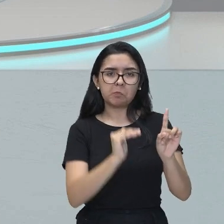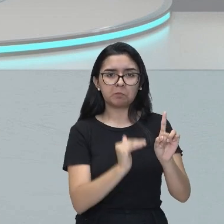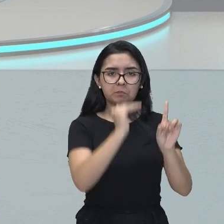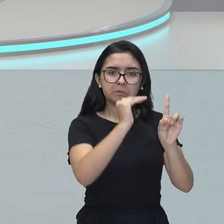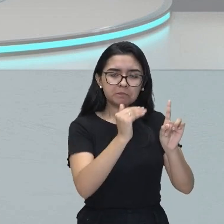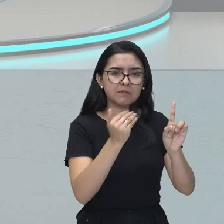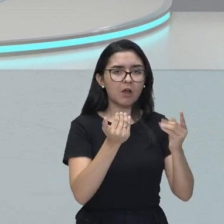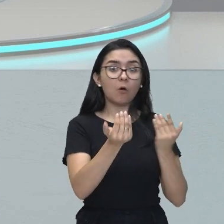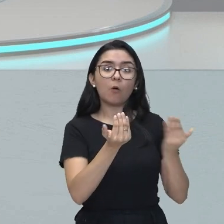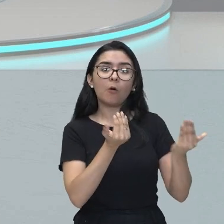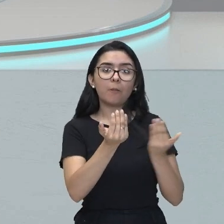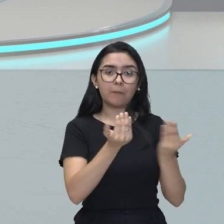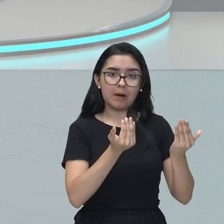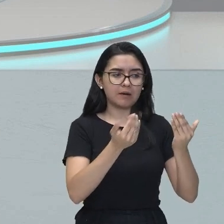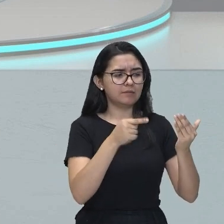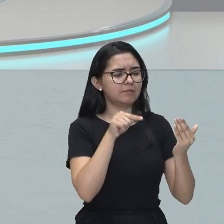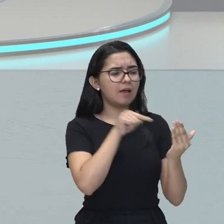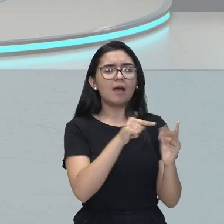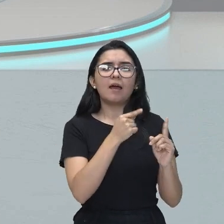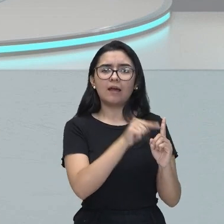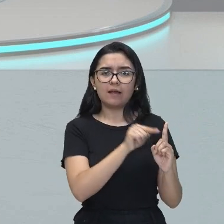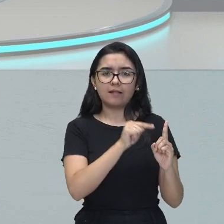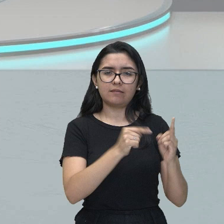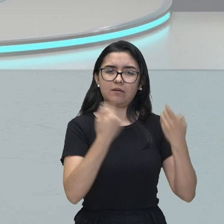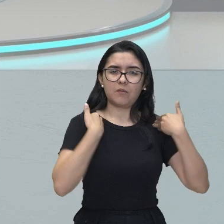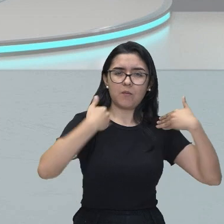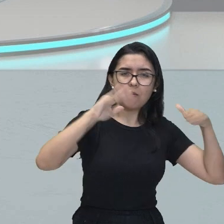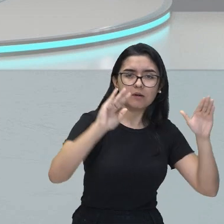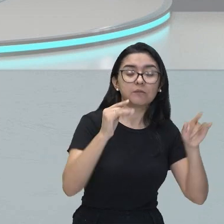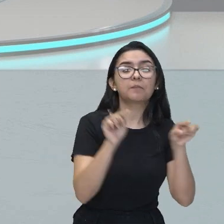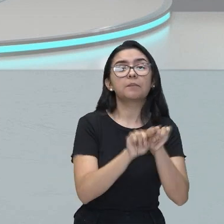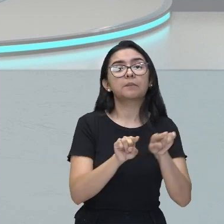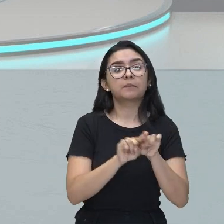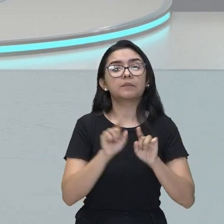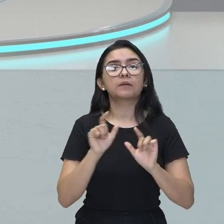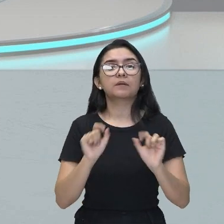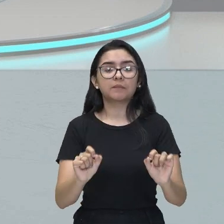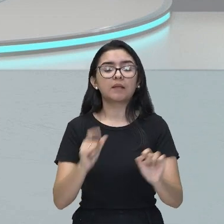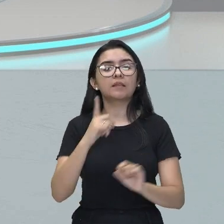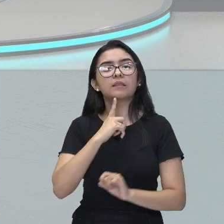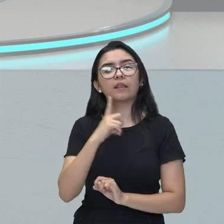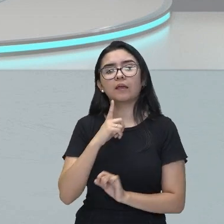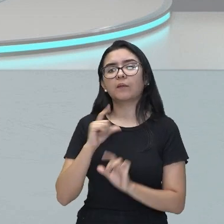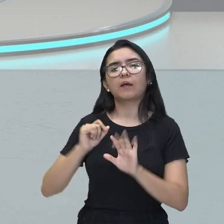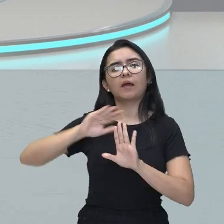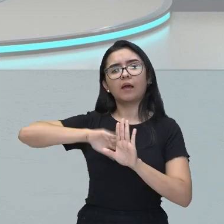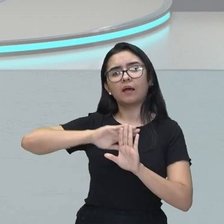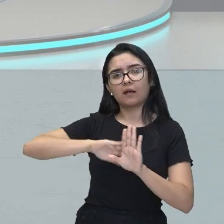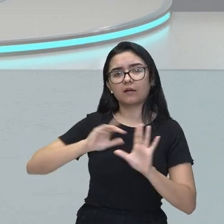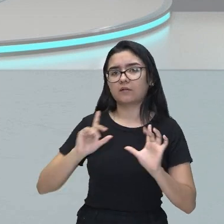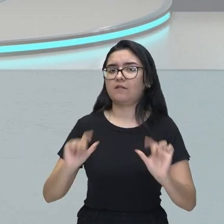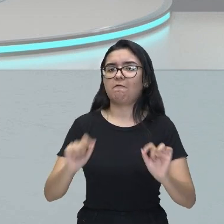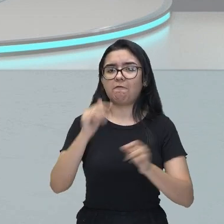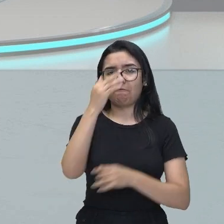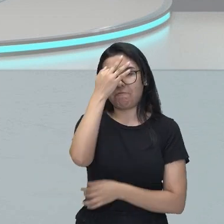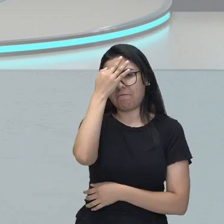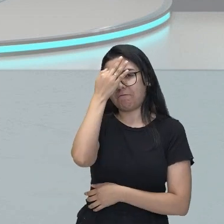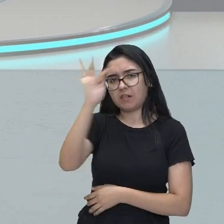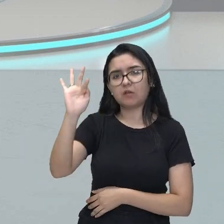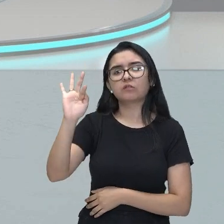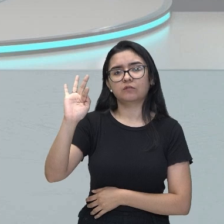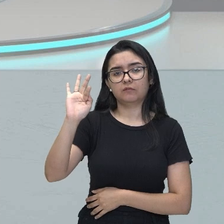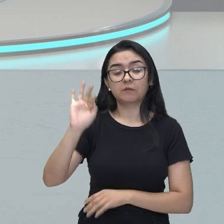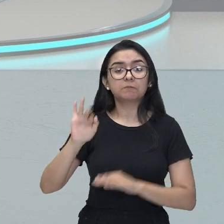compara com um anjo, mas também ele tem aquela questão de filosofia.